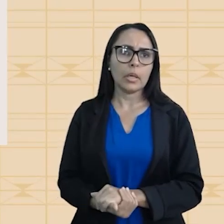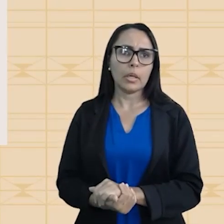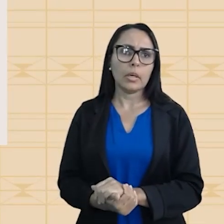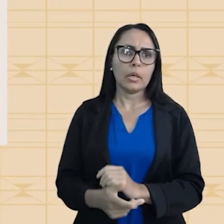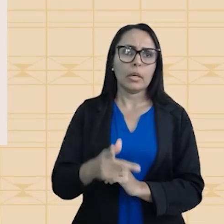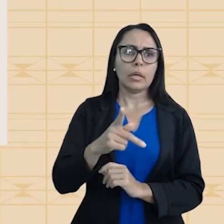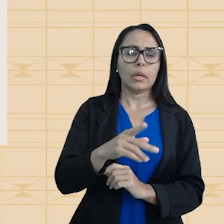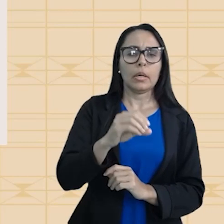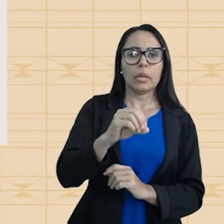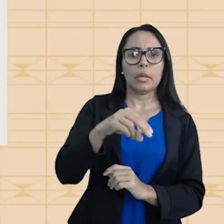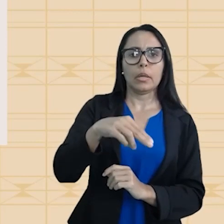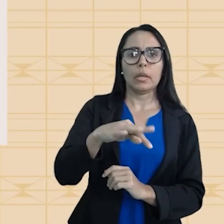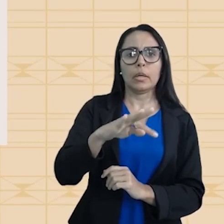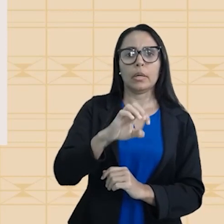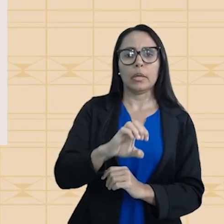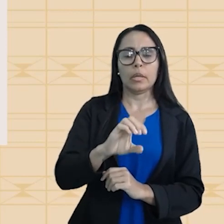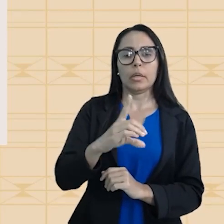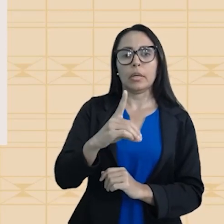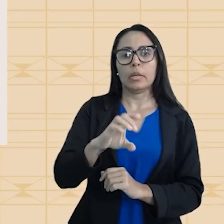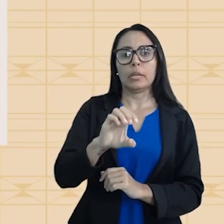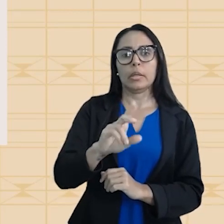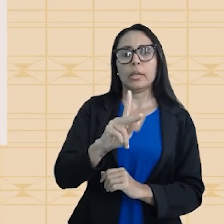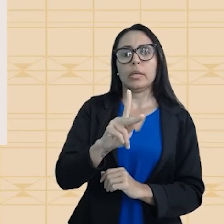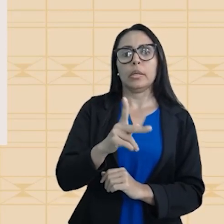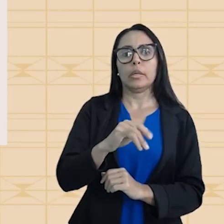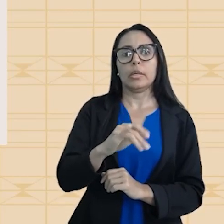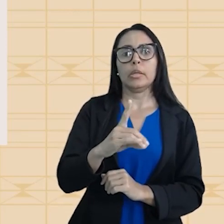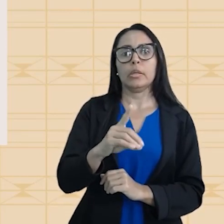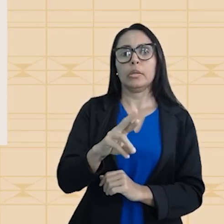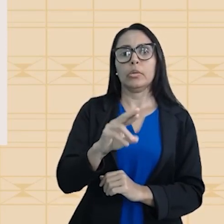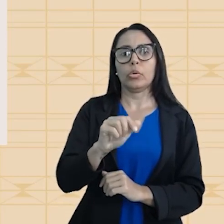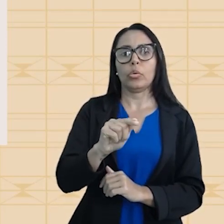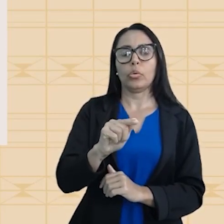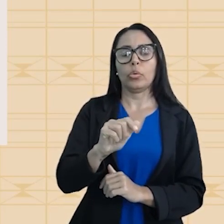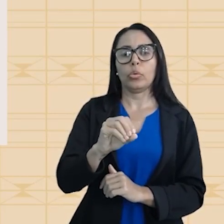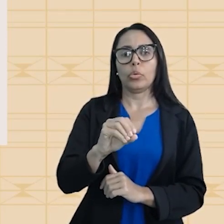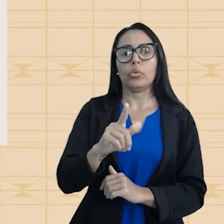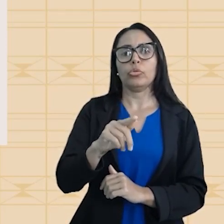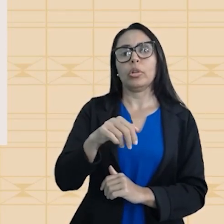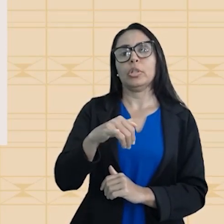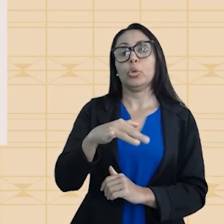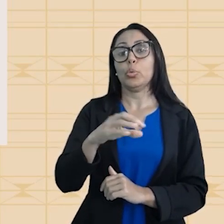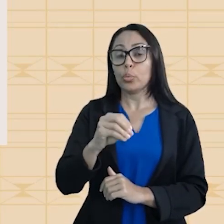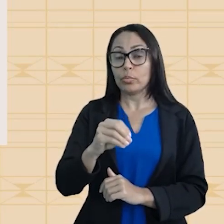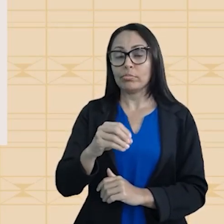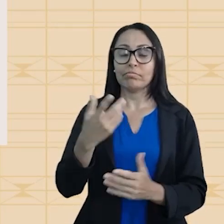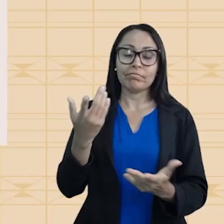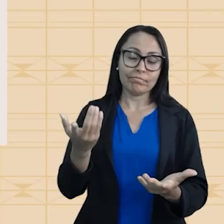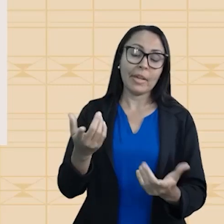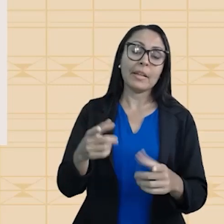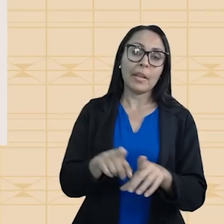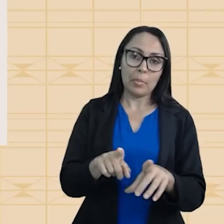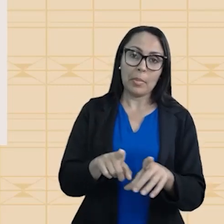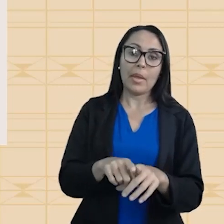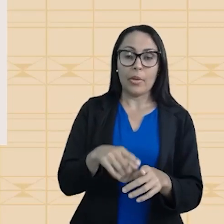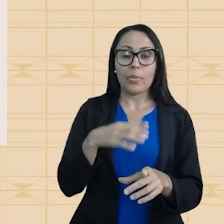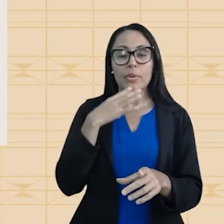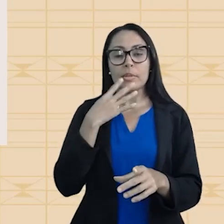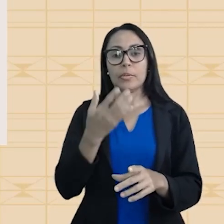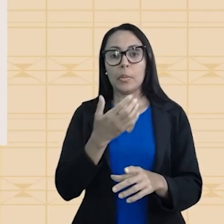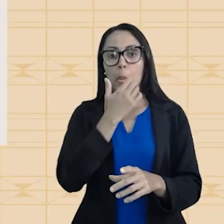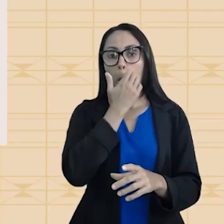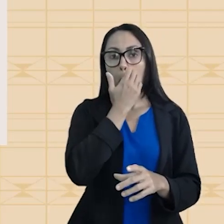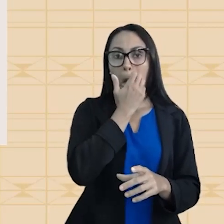de hidrogênio. Se você ver esse termo, ponte de hidrogênio, de forma não tão correta, mas é